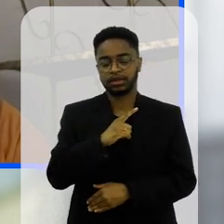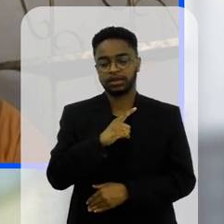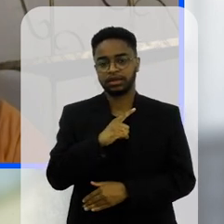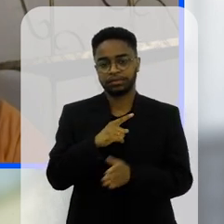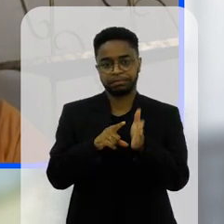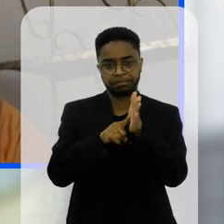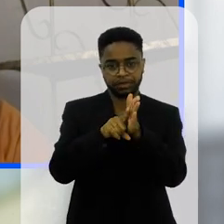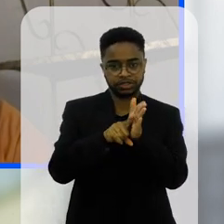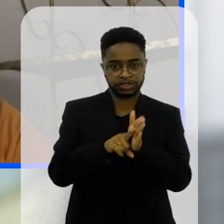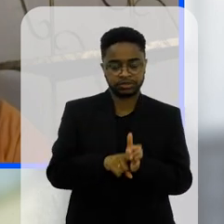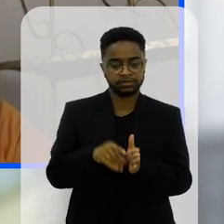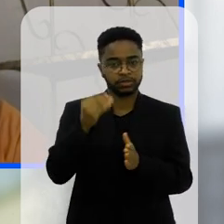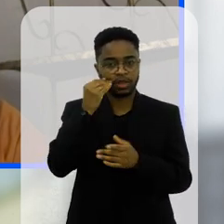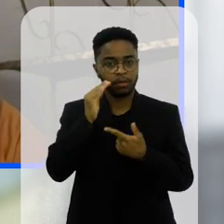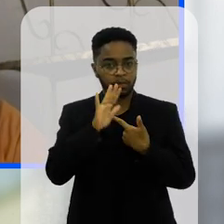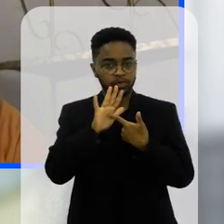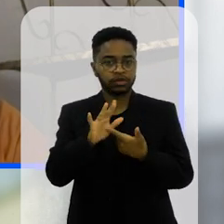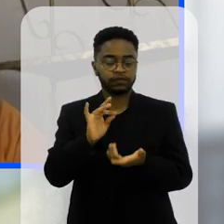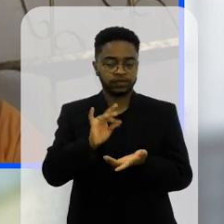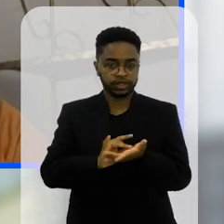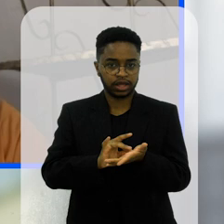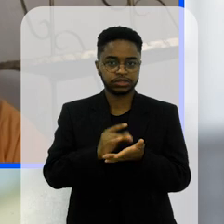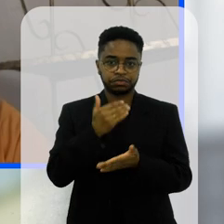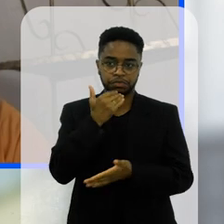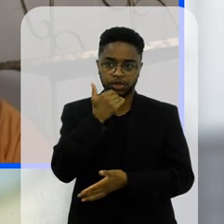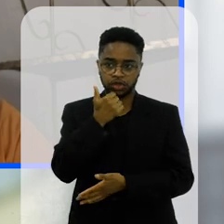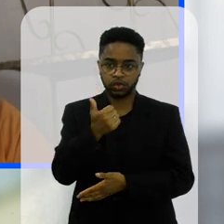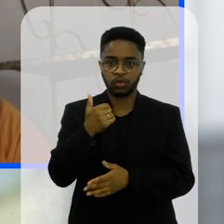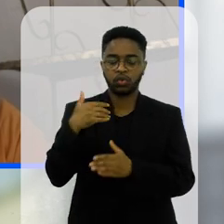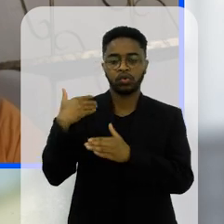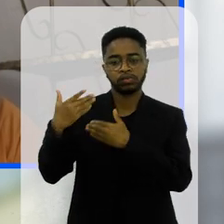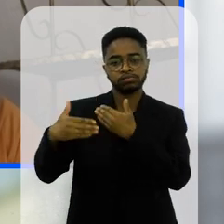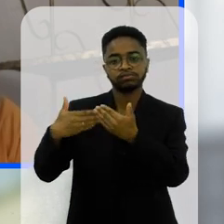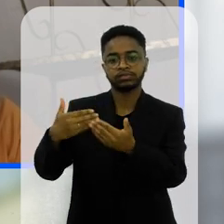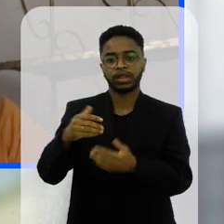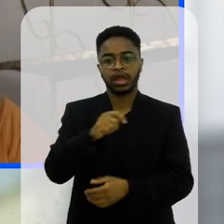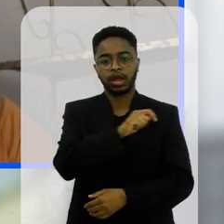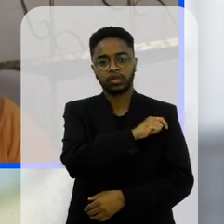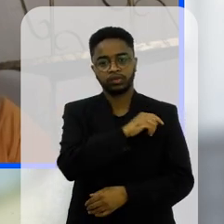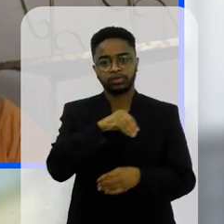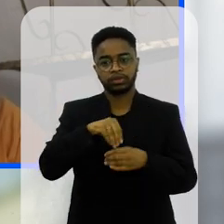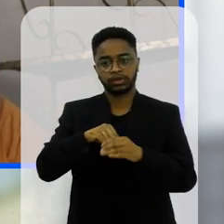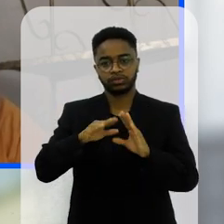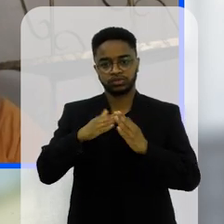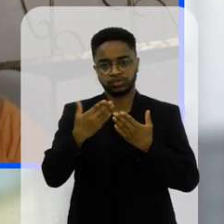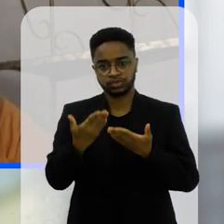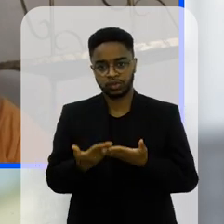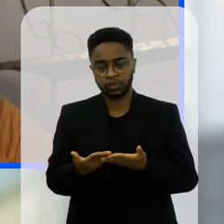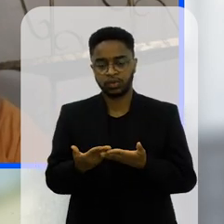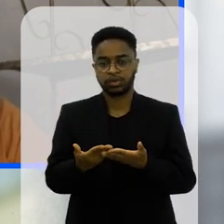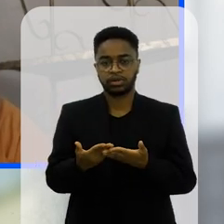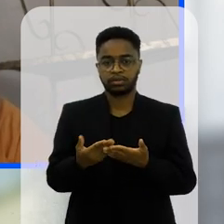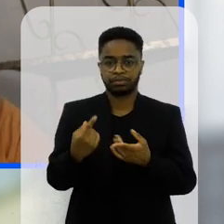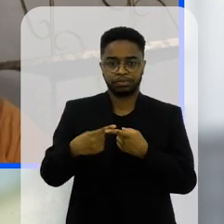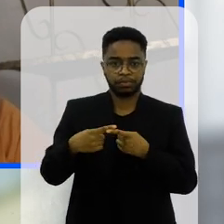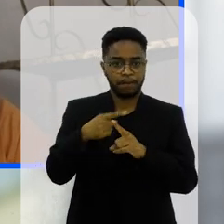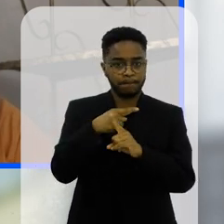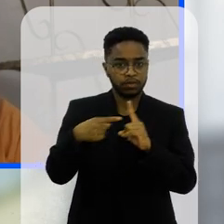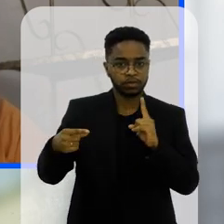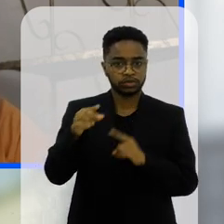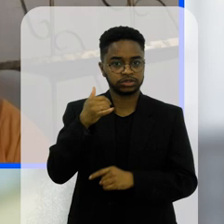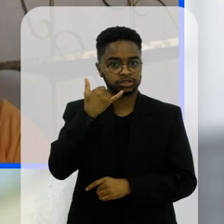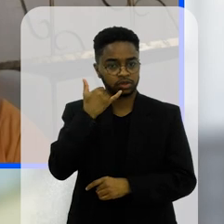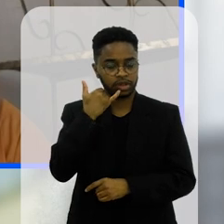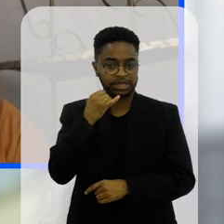alguma pesquisa para mostrar que realmente houve aí uma melhora no desempenho dos alunos em sala de aula essa proibição do